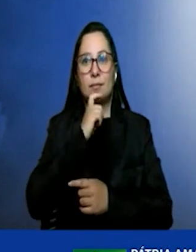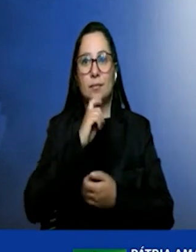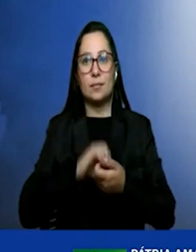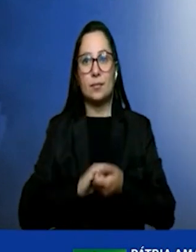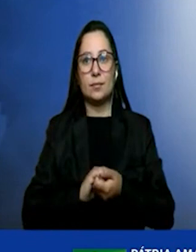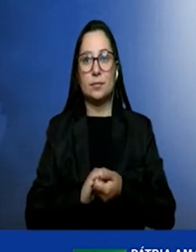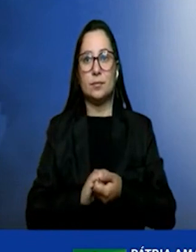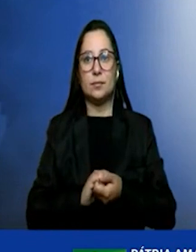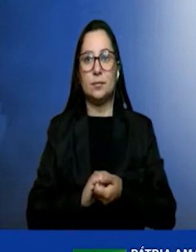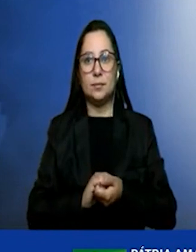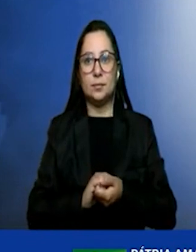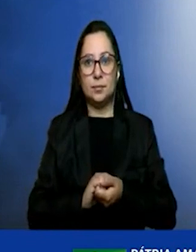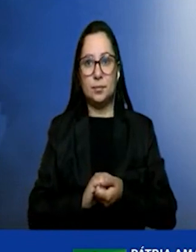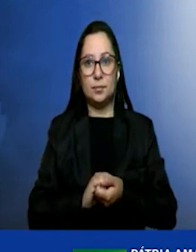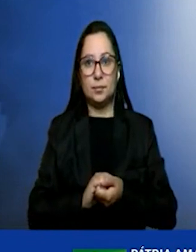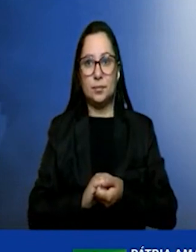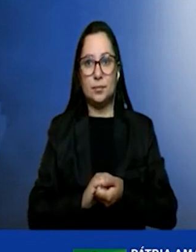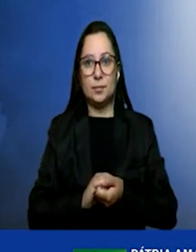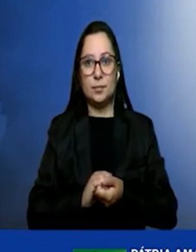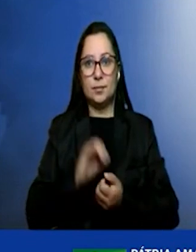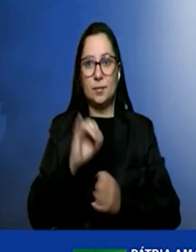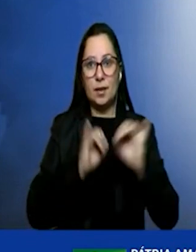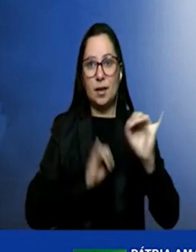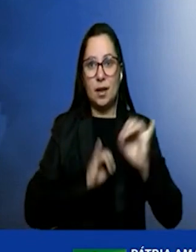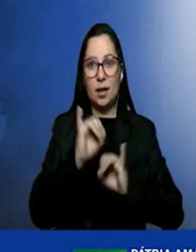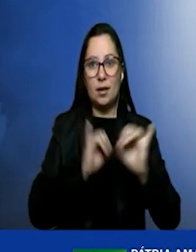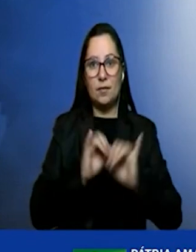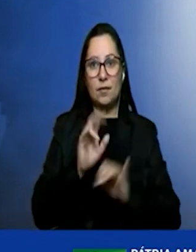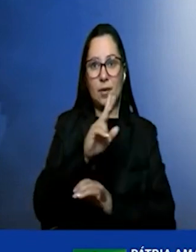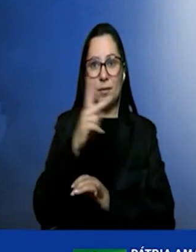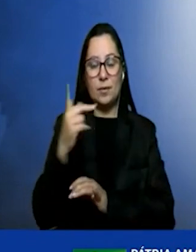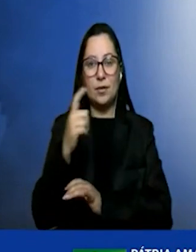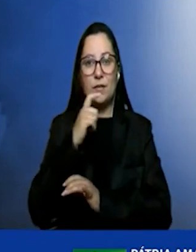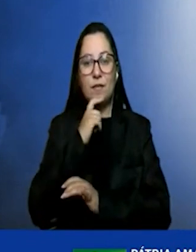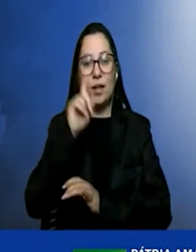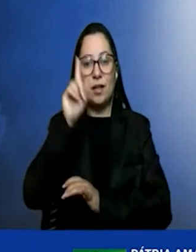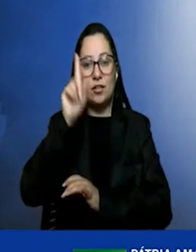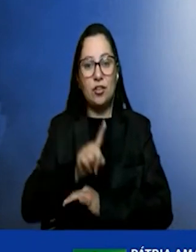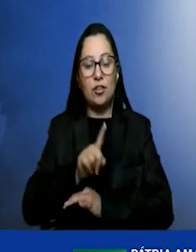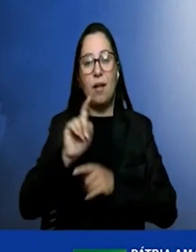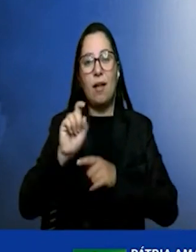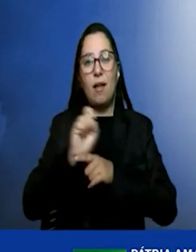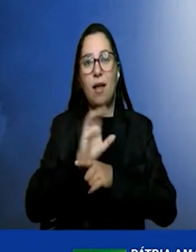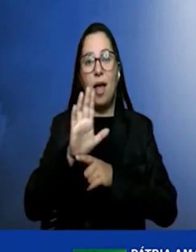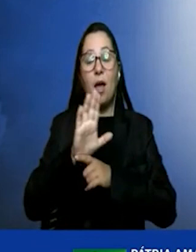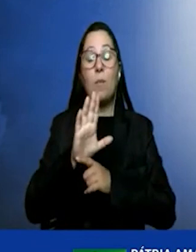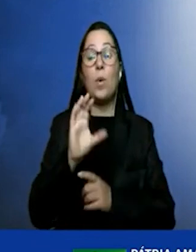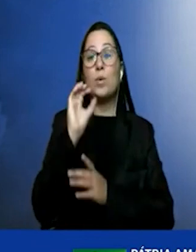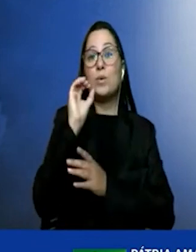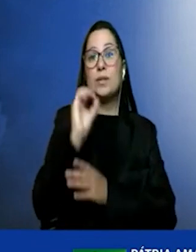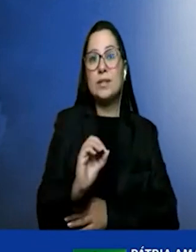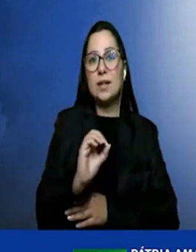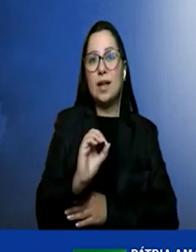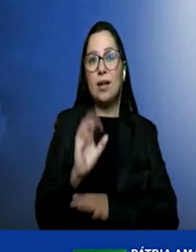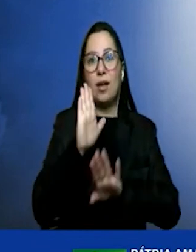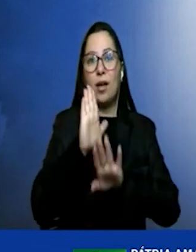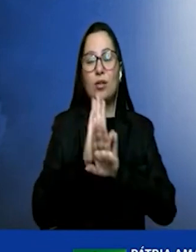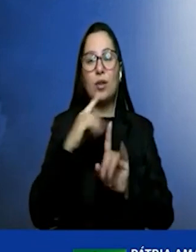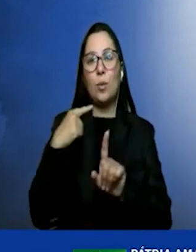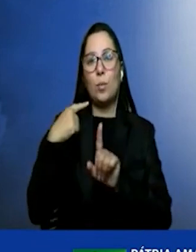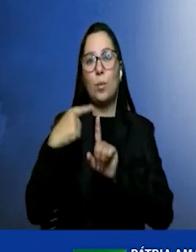hidrogênio verde da Unigel será carbono zero, contribuindo positivamente em toda a cadeia